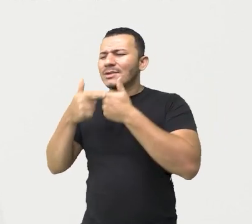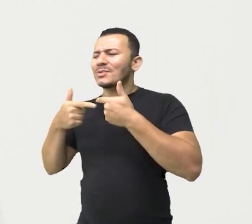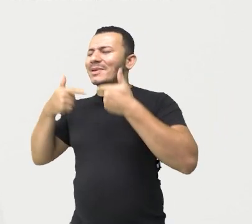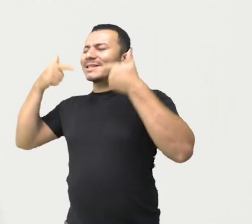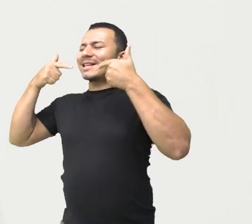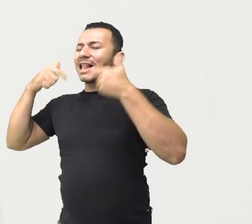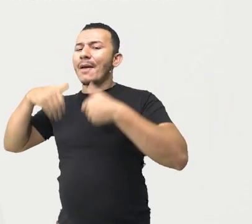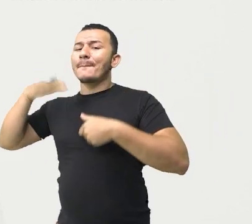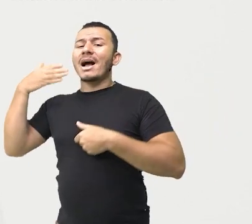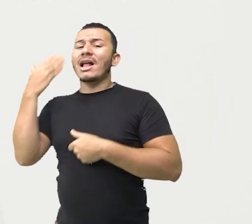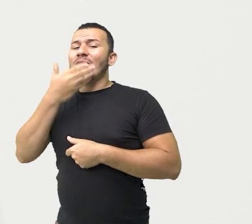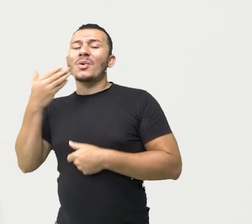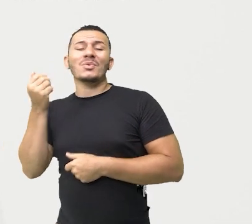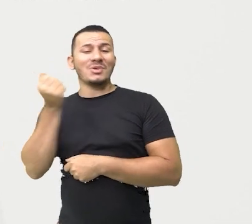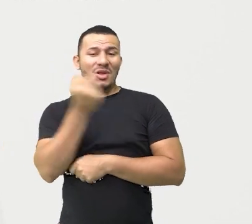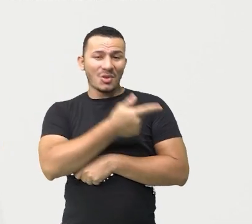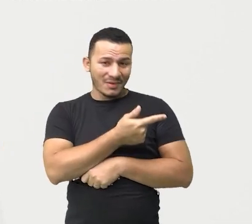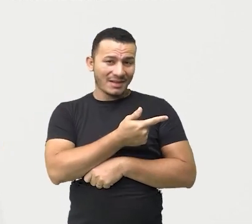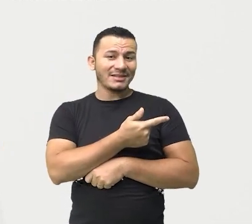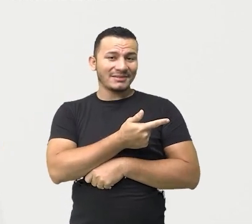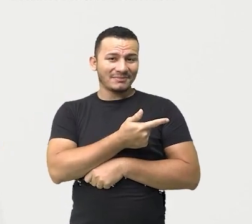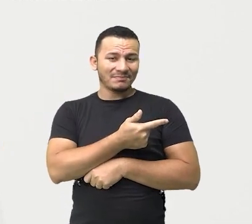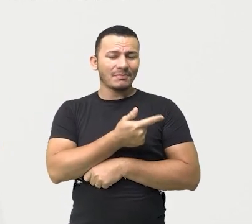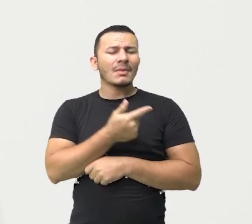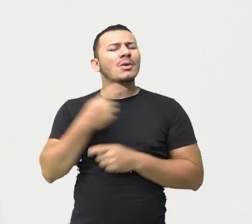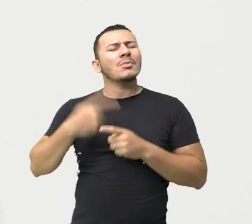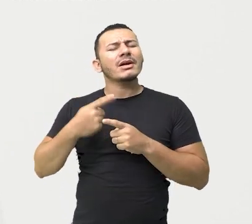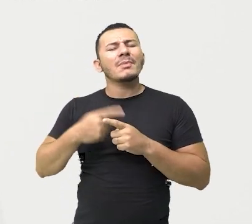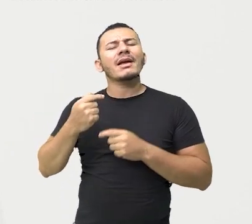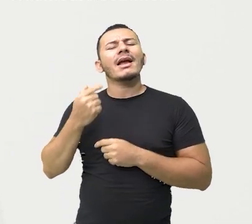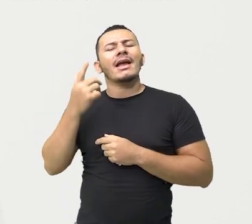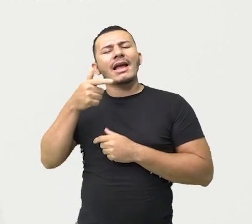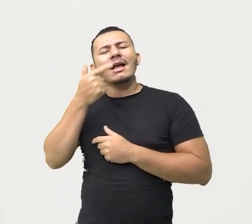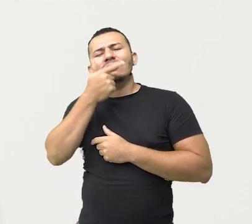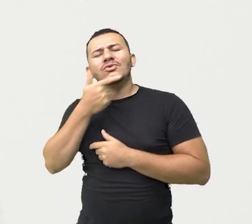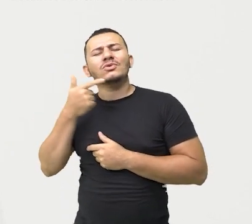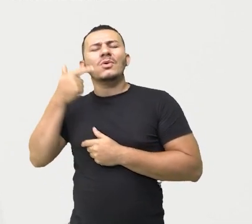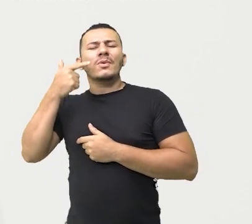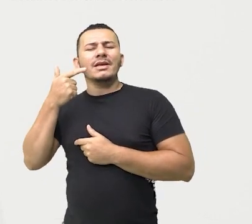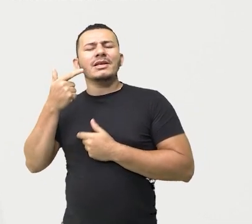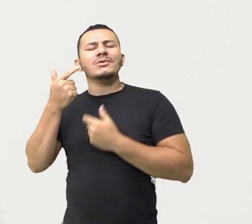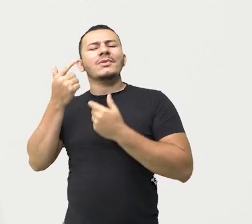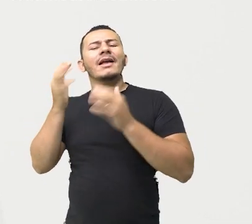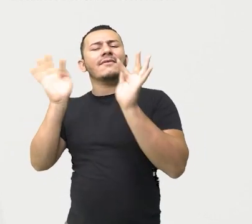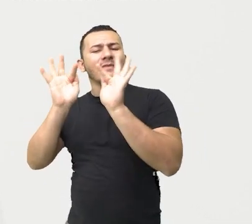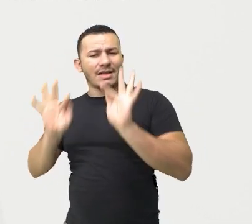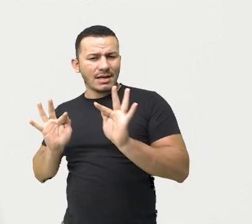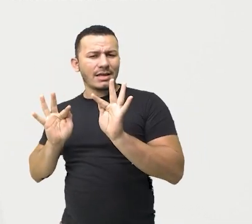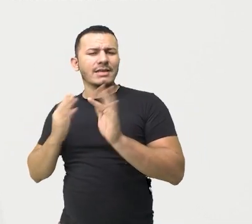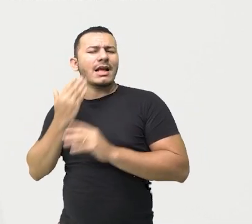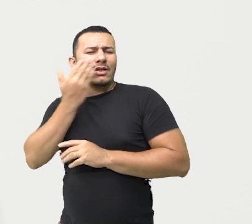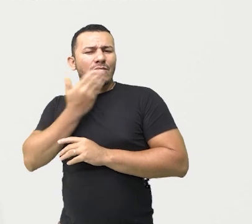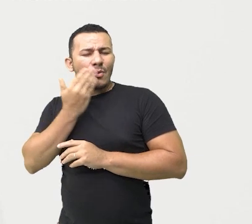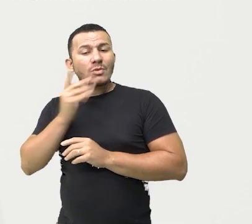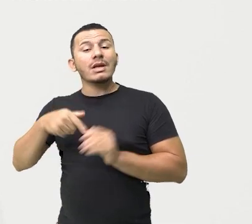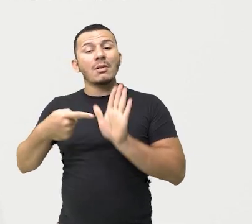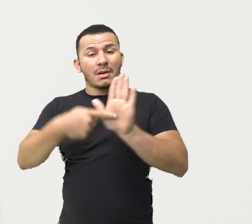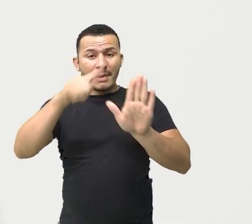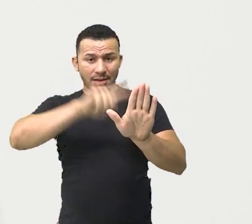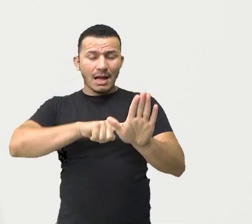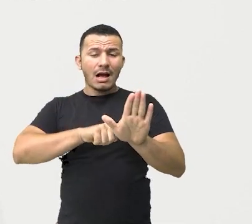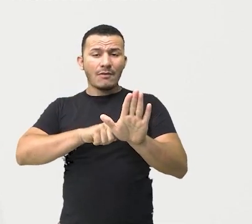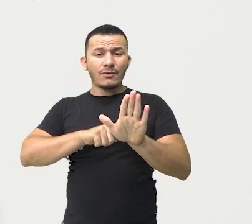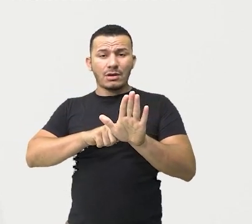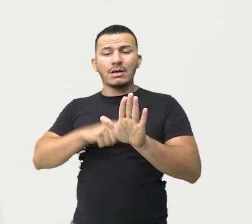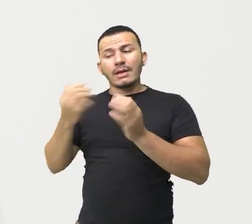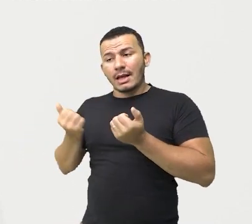o sorriso de Iracema era um sorriso doce. Olha a metáfora que o nosso autor utiliza para caracterizar o